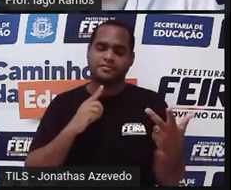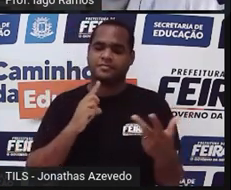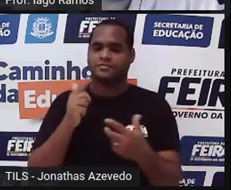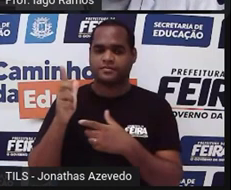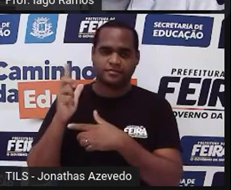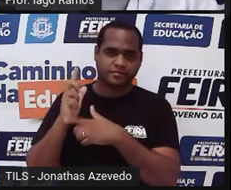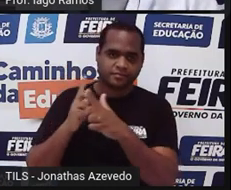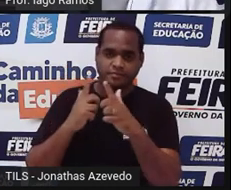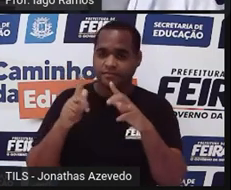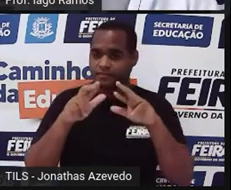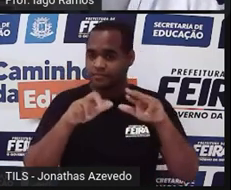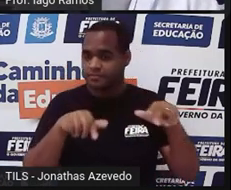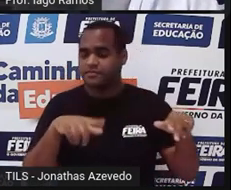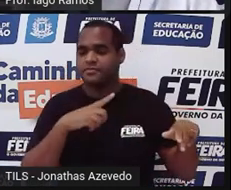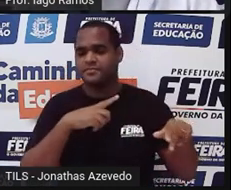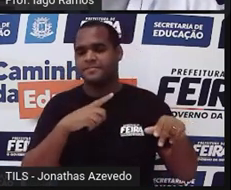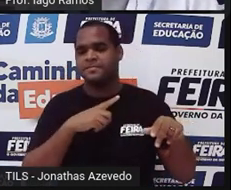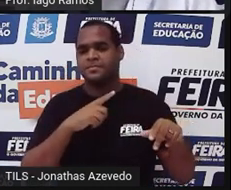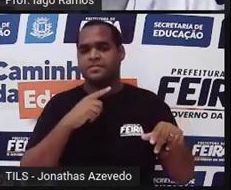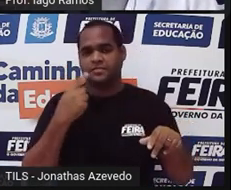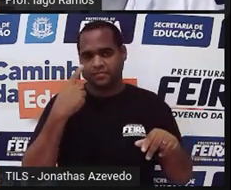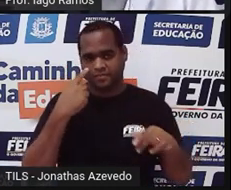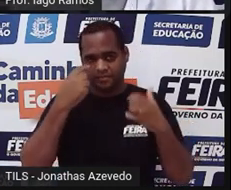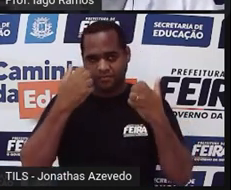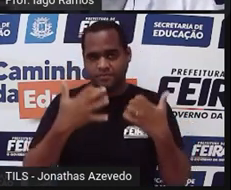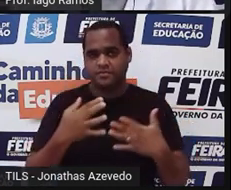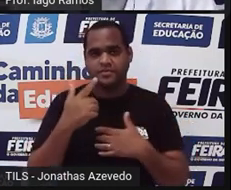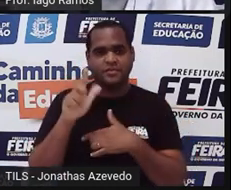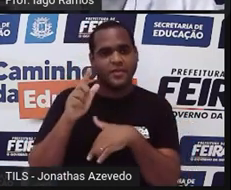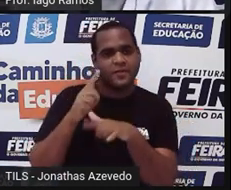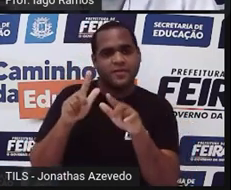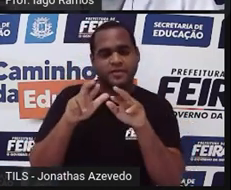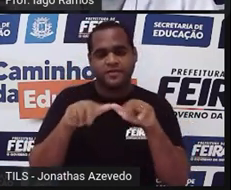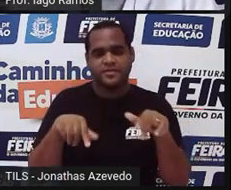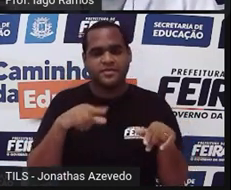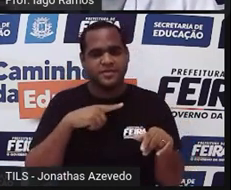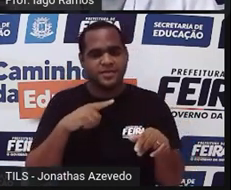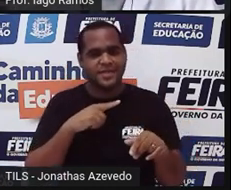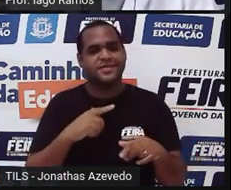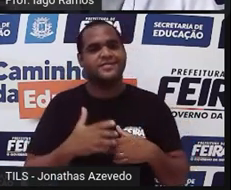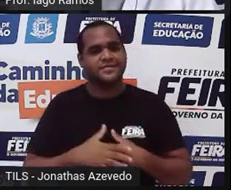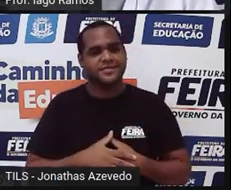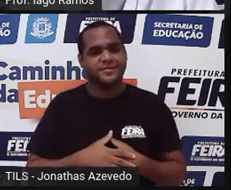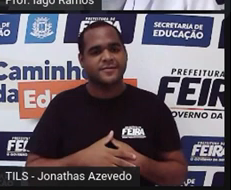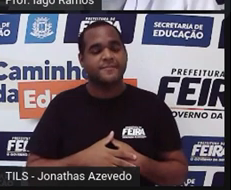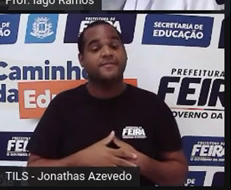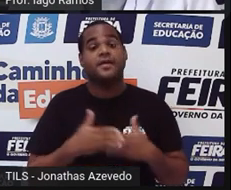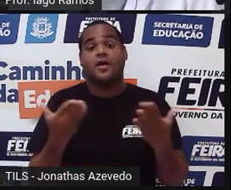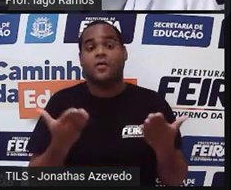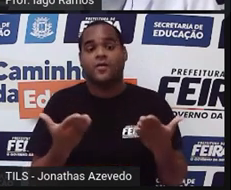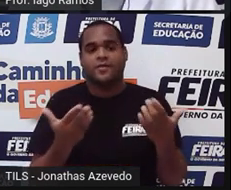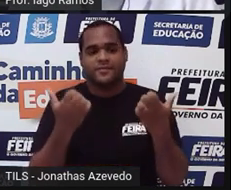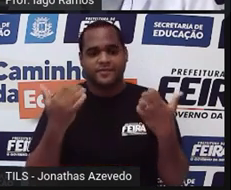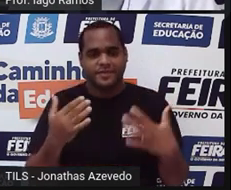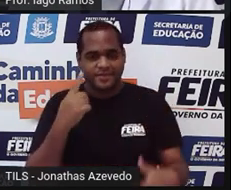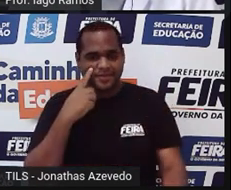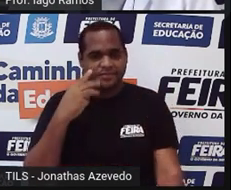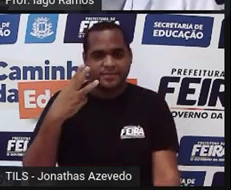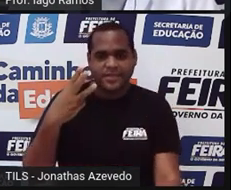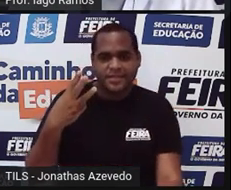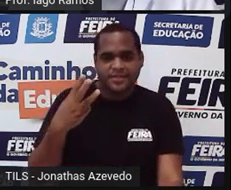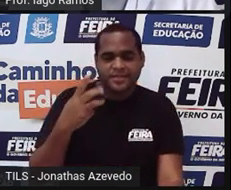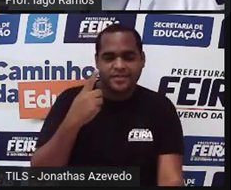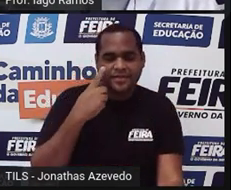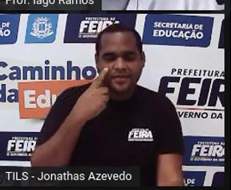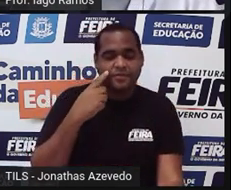No mesmo triângulo. Vou ver essa mesma coisa com os outros lados, ó. Eu vou agora olhar o lado 3, por exemplo.